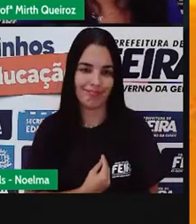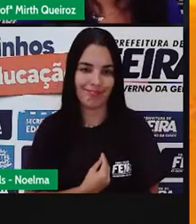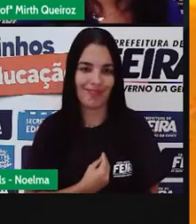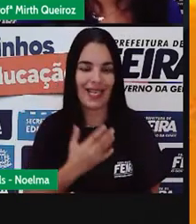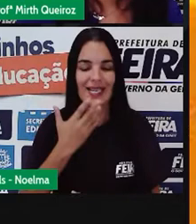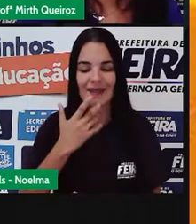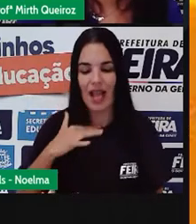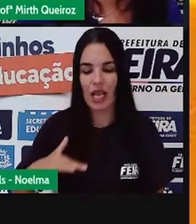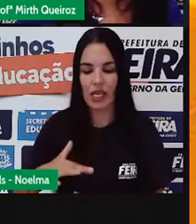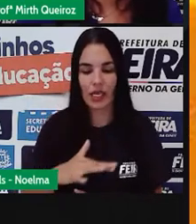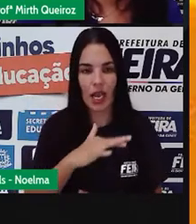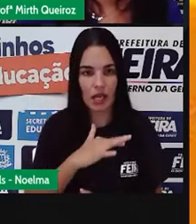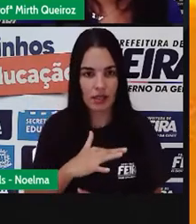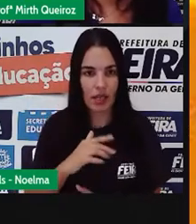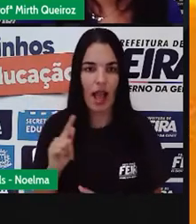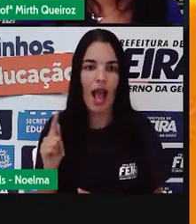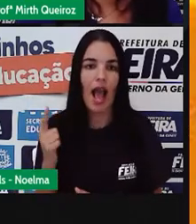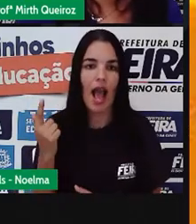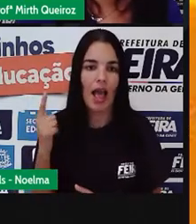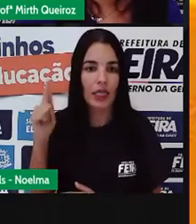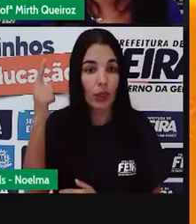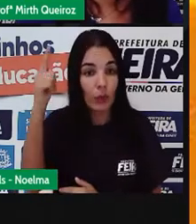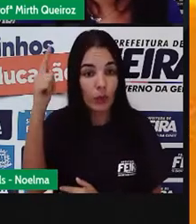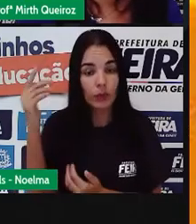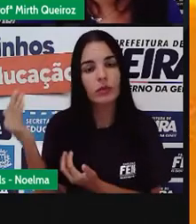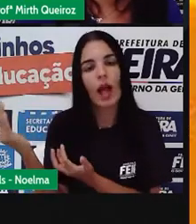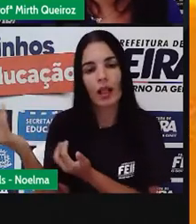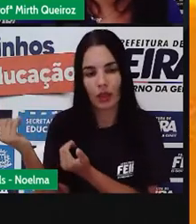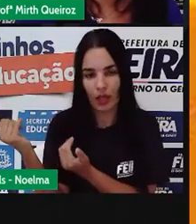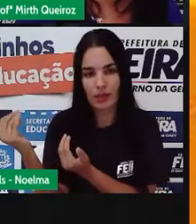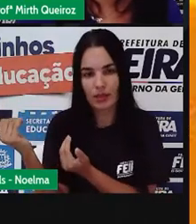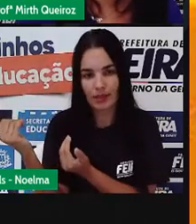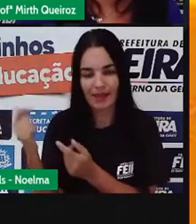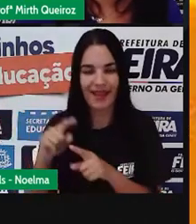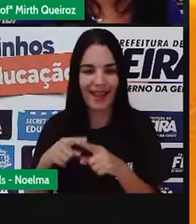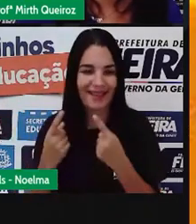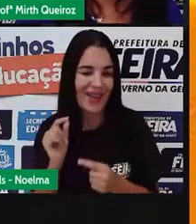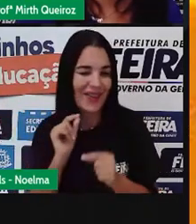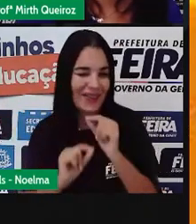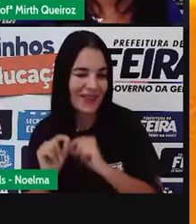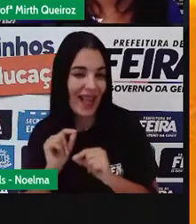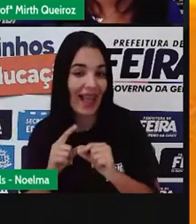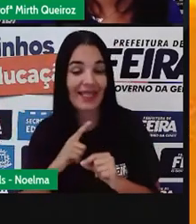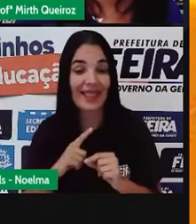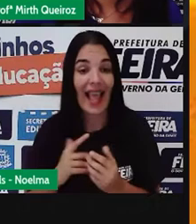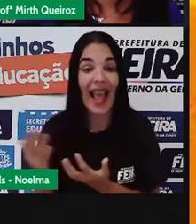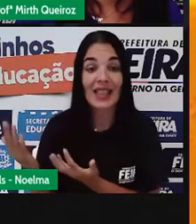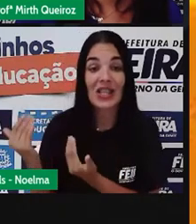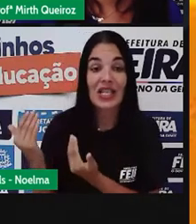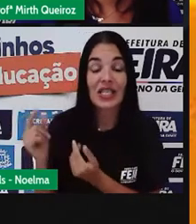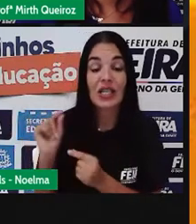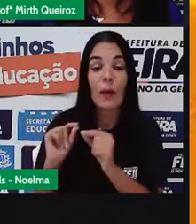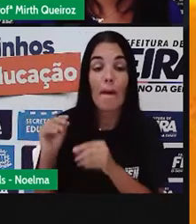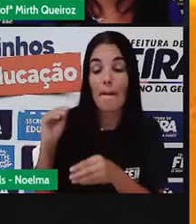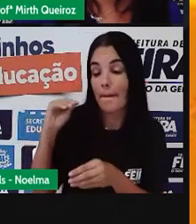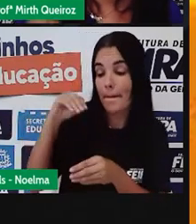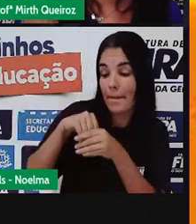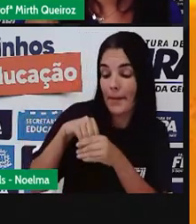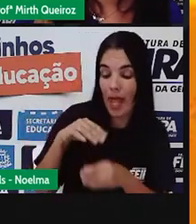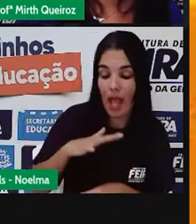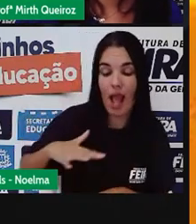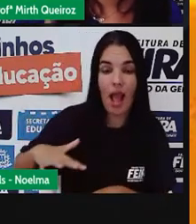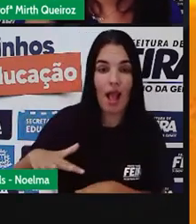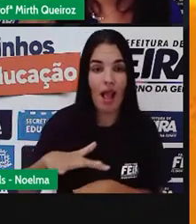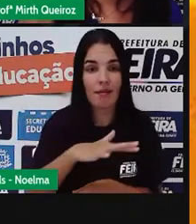e a velhice, né? E aí essa adolescência, ela entra aí dentro dessa infância, que aí ficaria